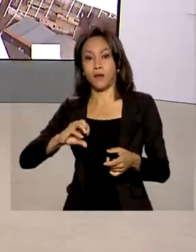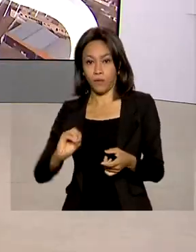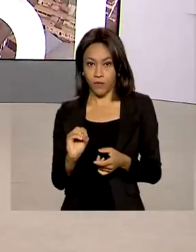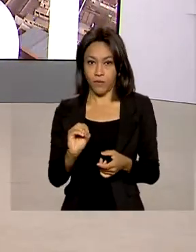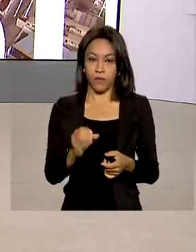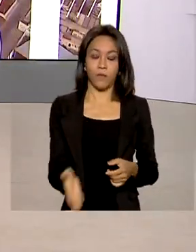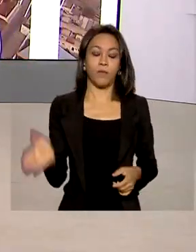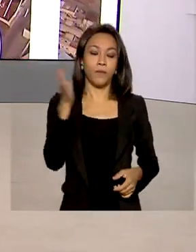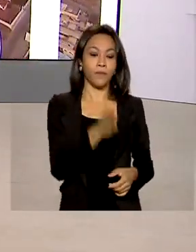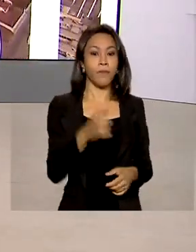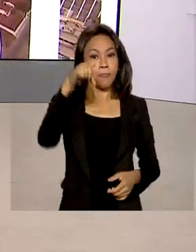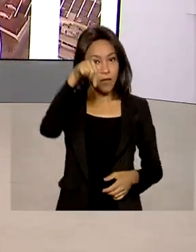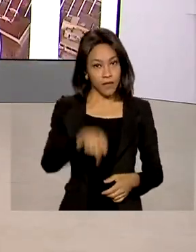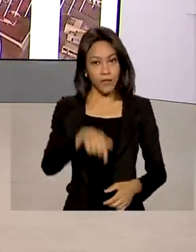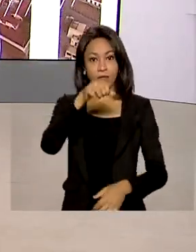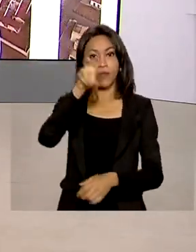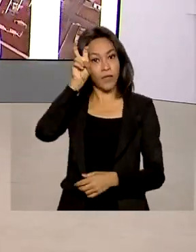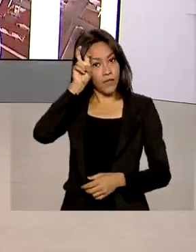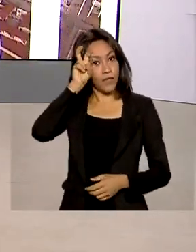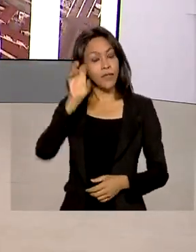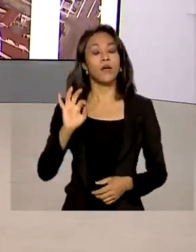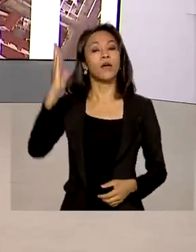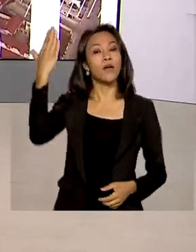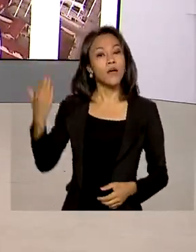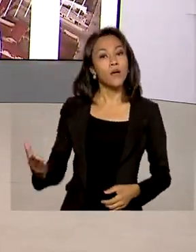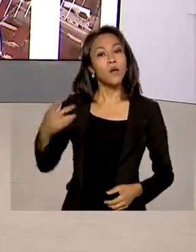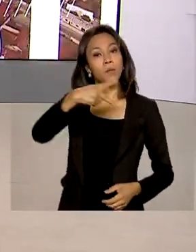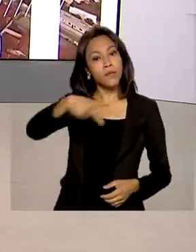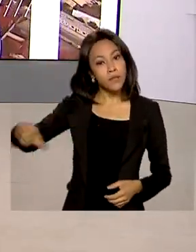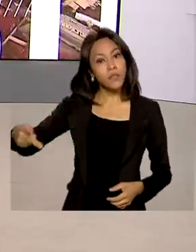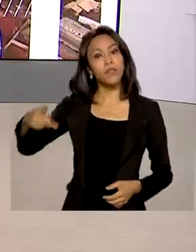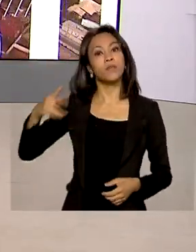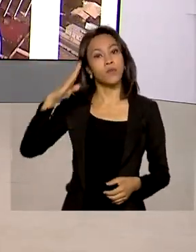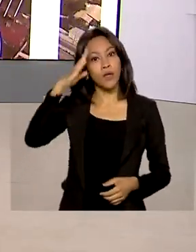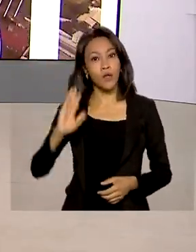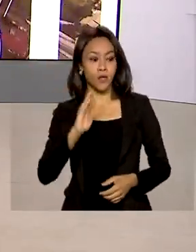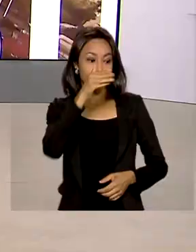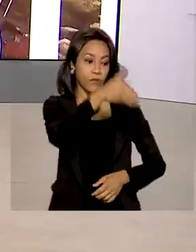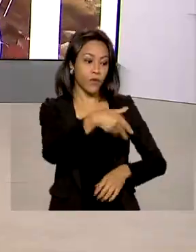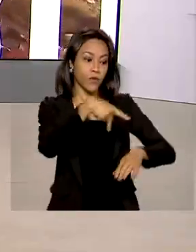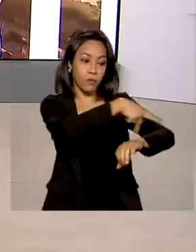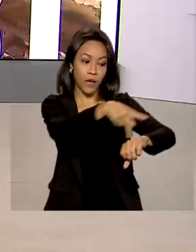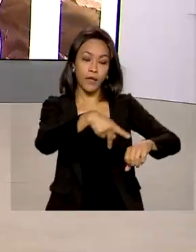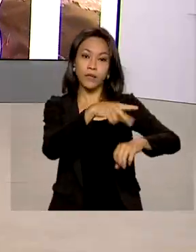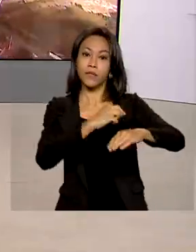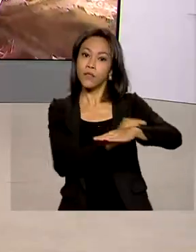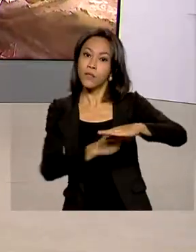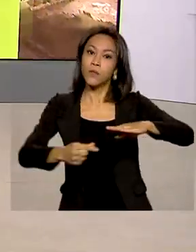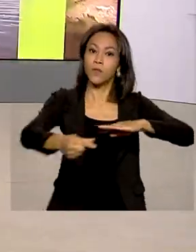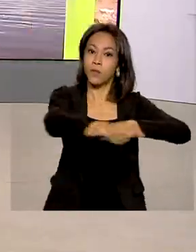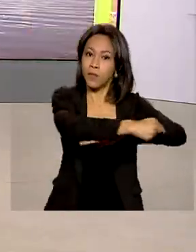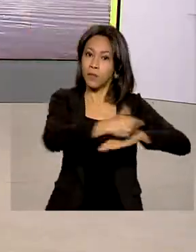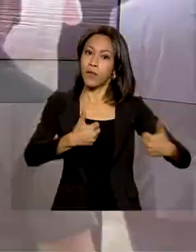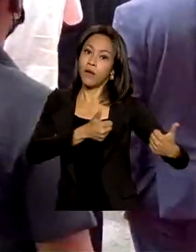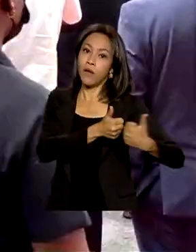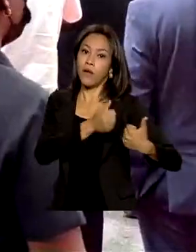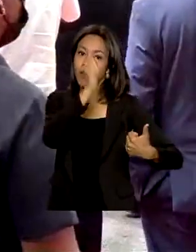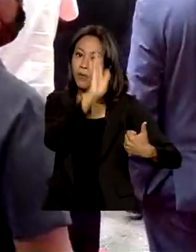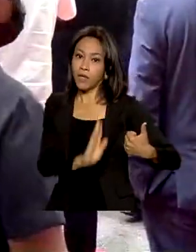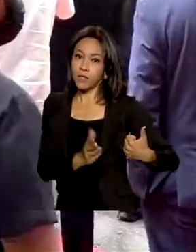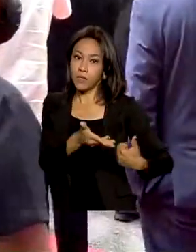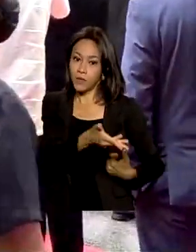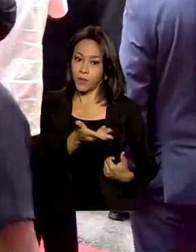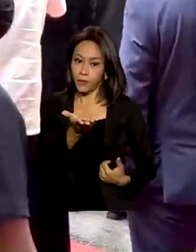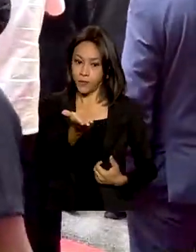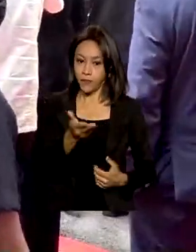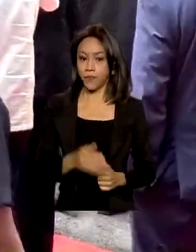E nessa quinta-feira, o presidente Jair Bolsonaro esteve no Suriname, país sul-americano que faz fronteira com o Brasil. Um